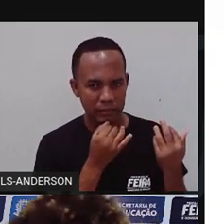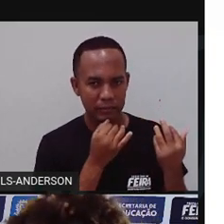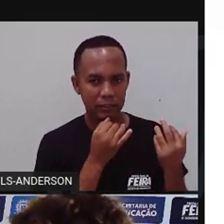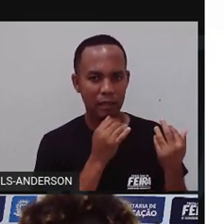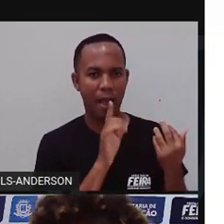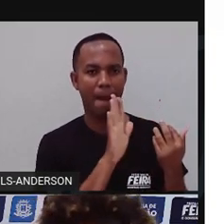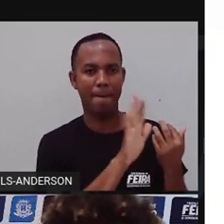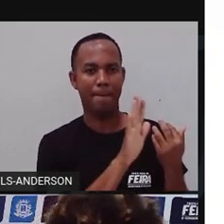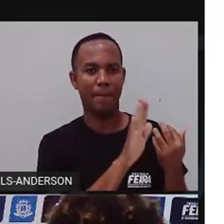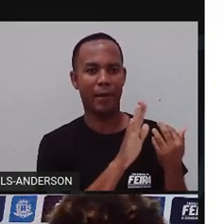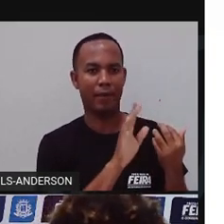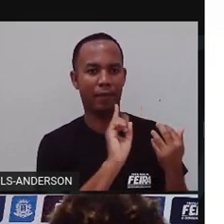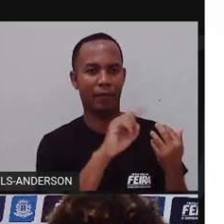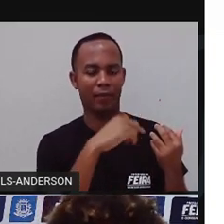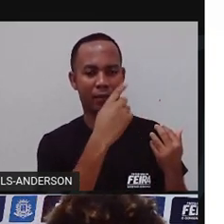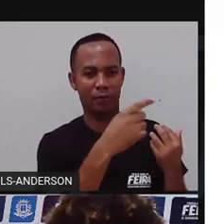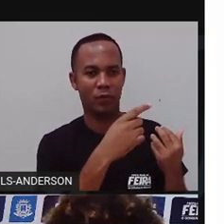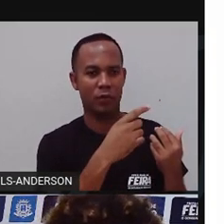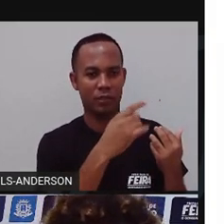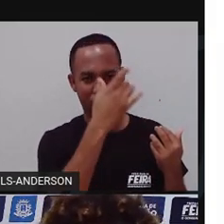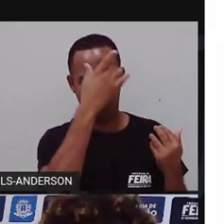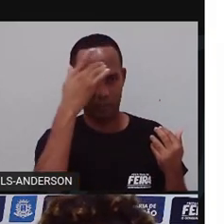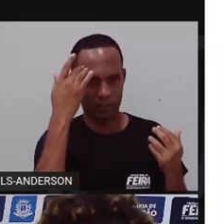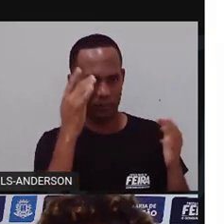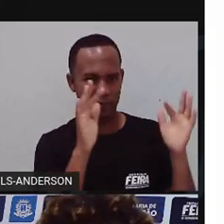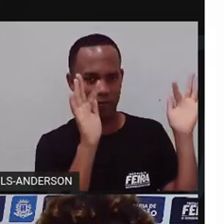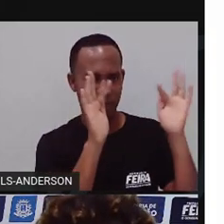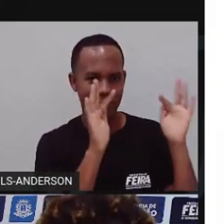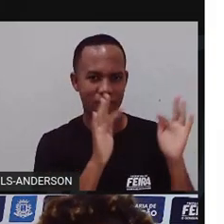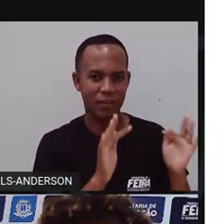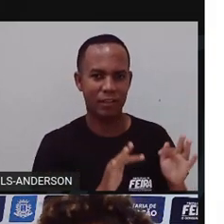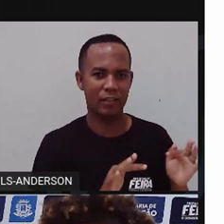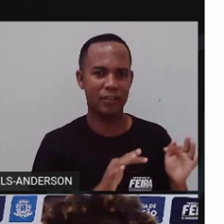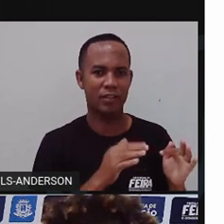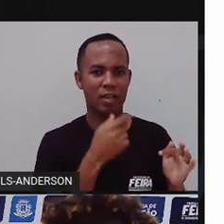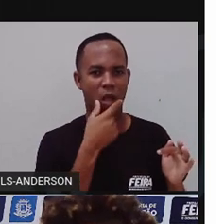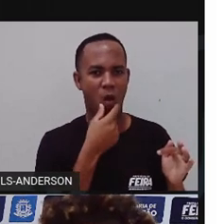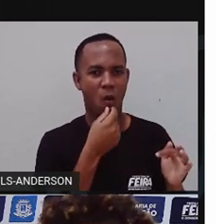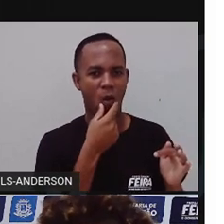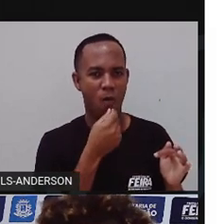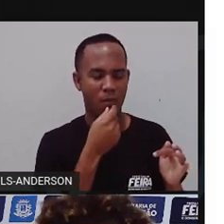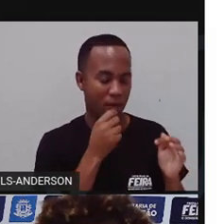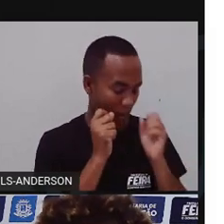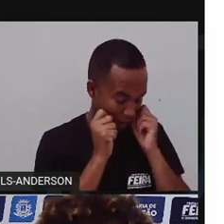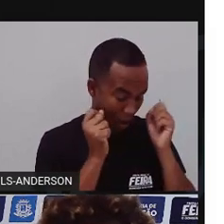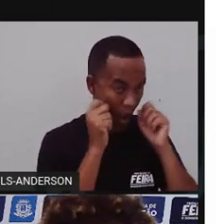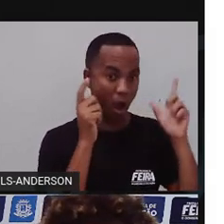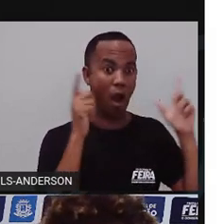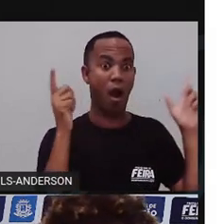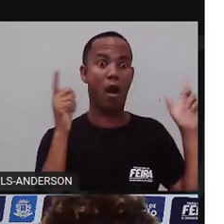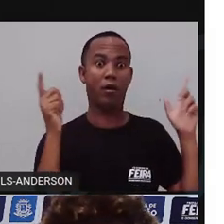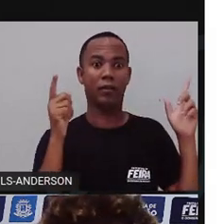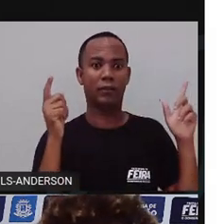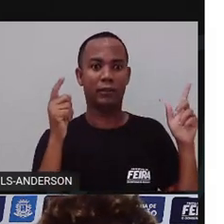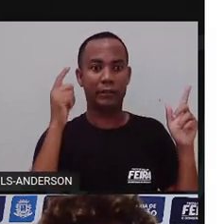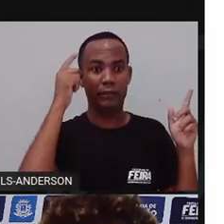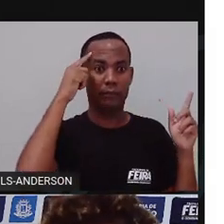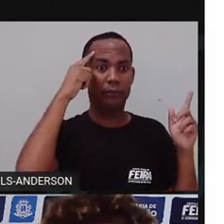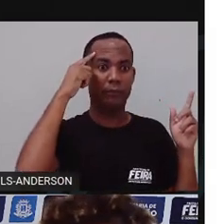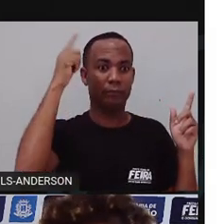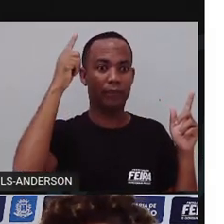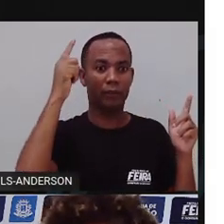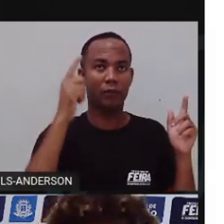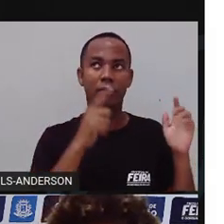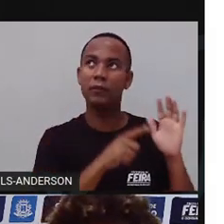ficou feliz porque ele sujava muito as ruas. Sujis acordou muito assustado e começou a se perguntar